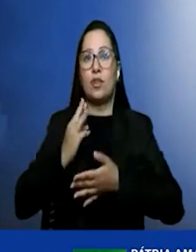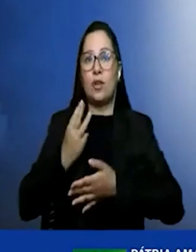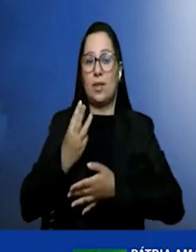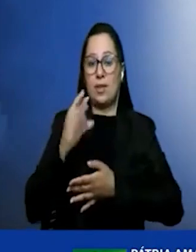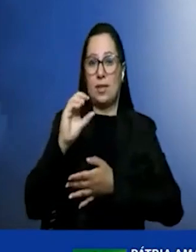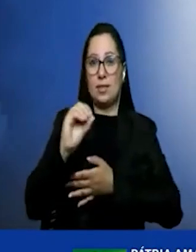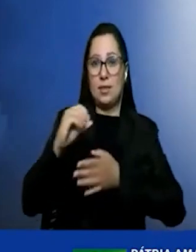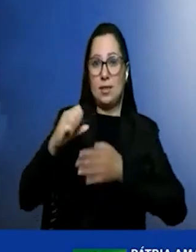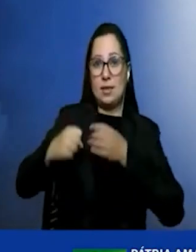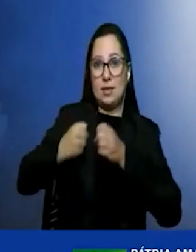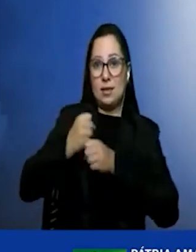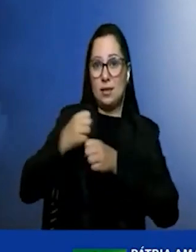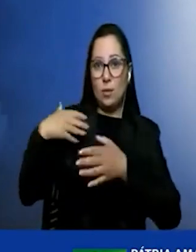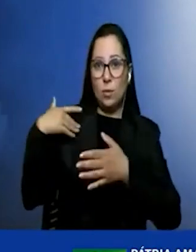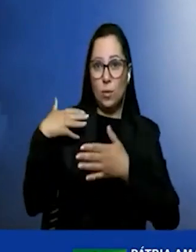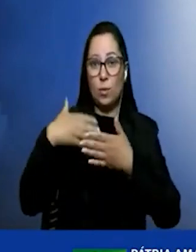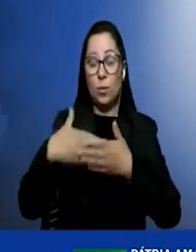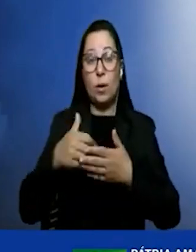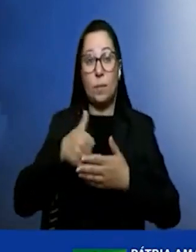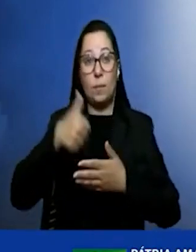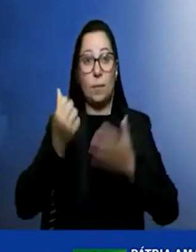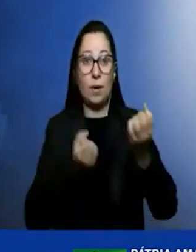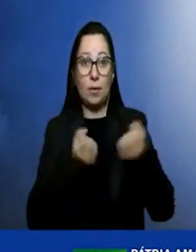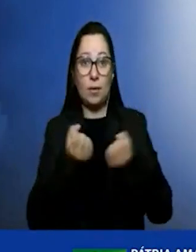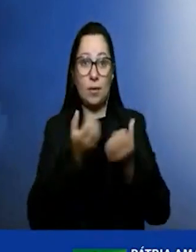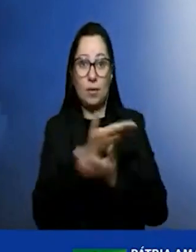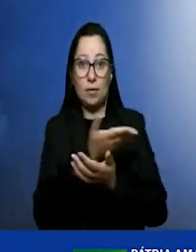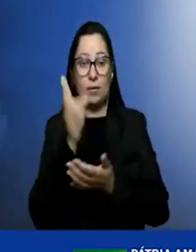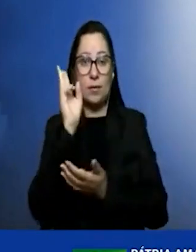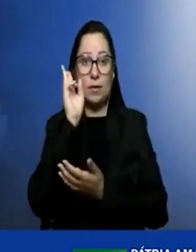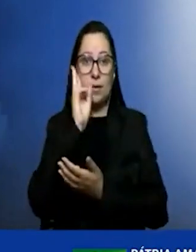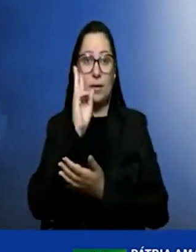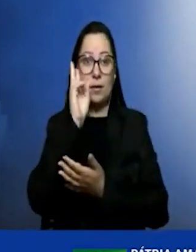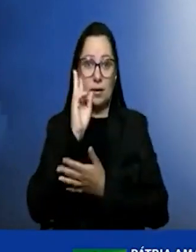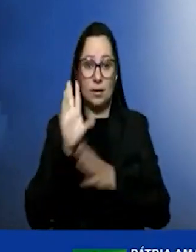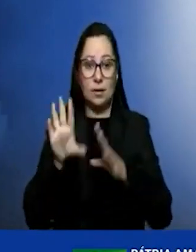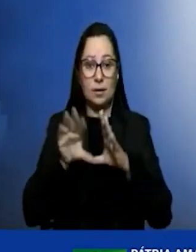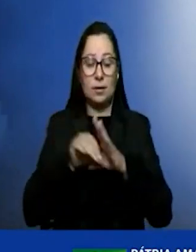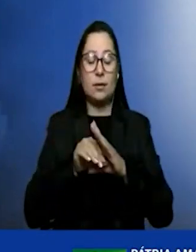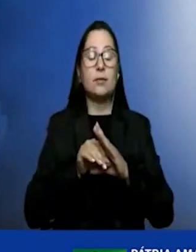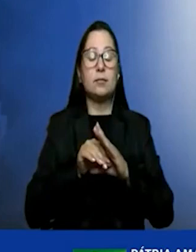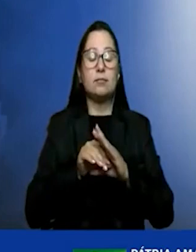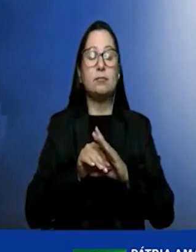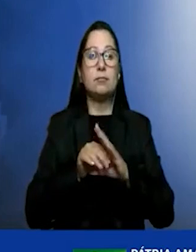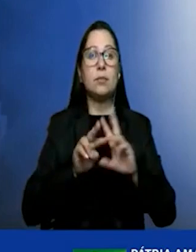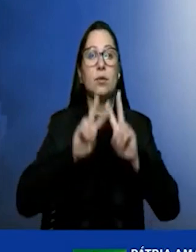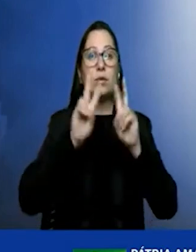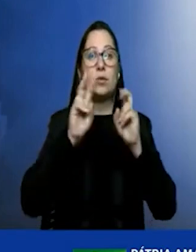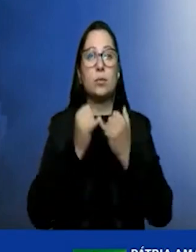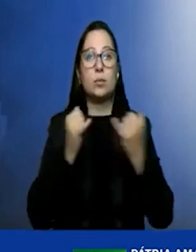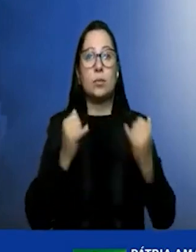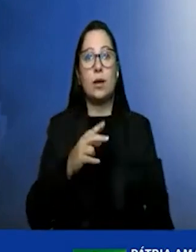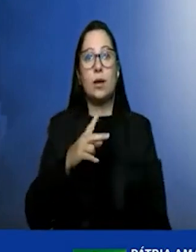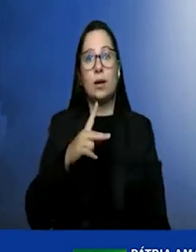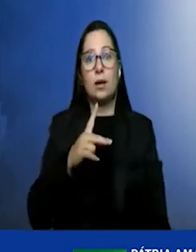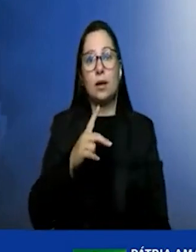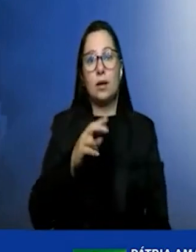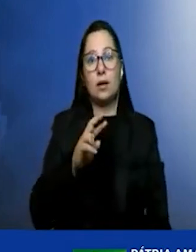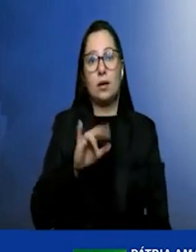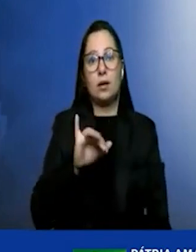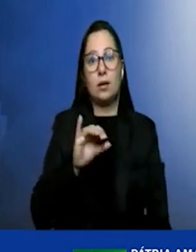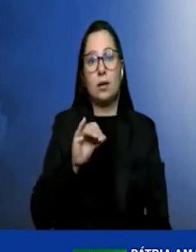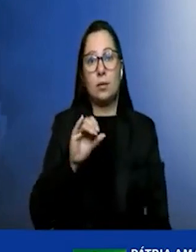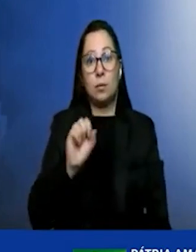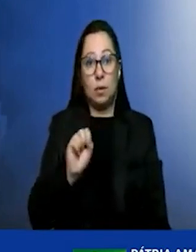O primeiro carro que provavelmente todo mundo se recorda dentro desse conceito de eletrificação foi o Prius, que chegou no Japão em